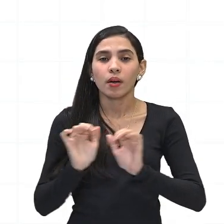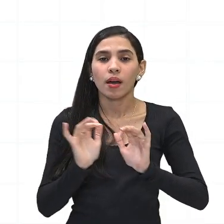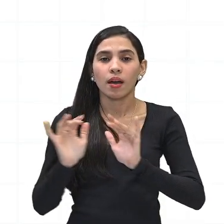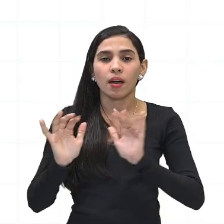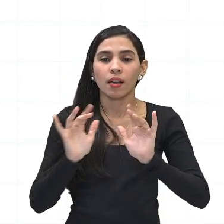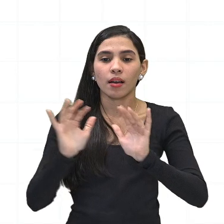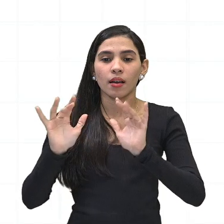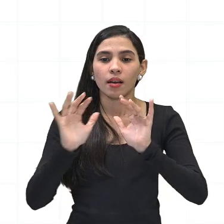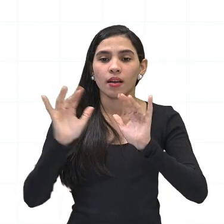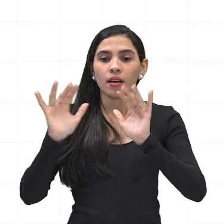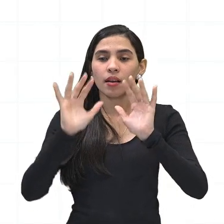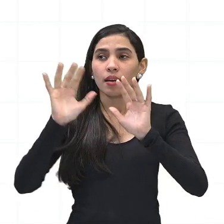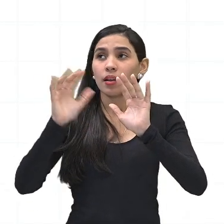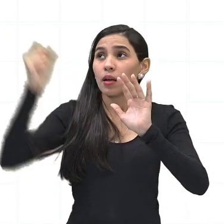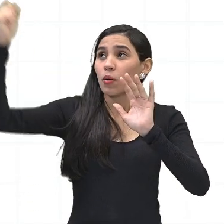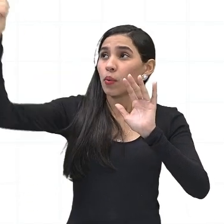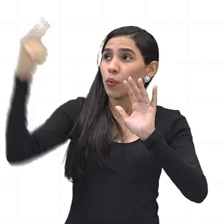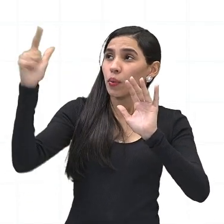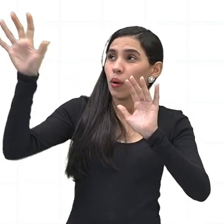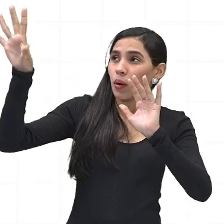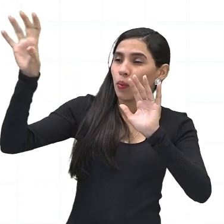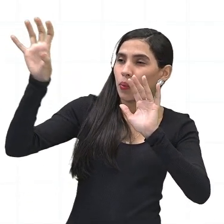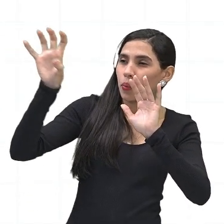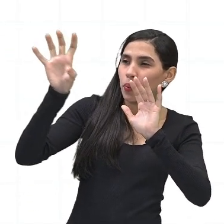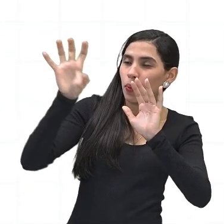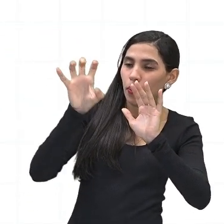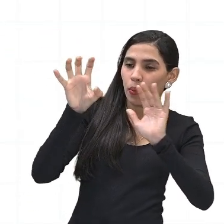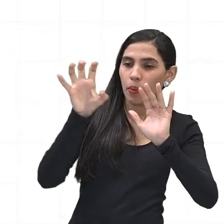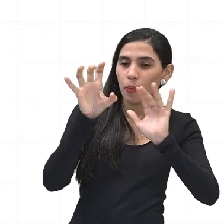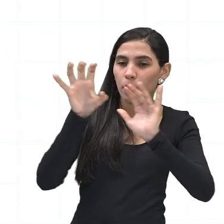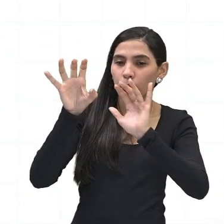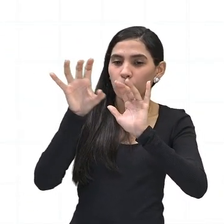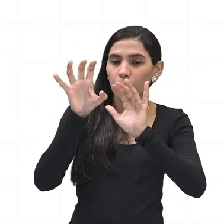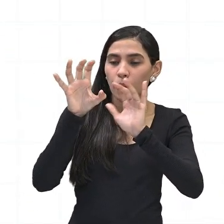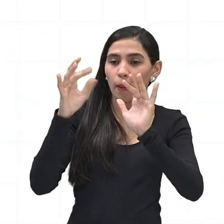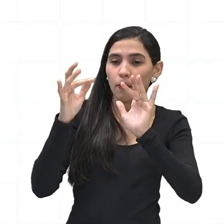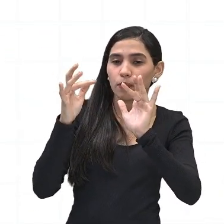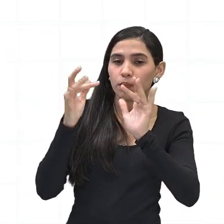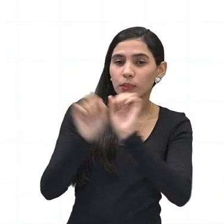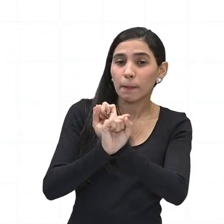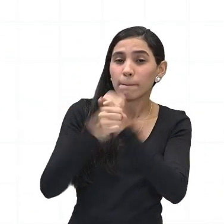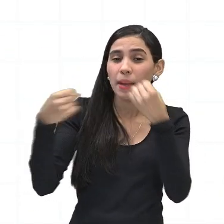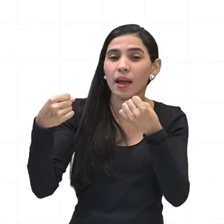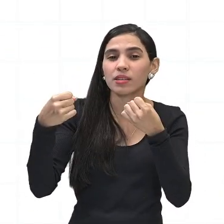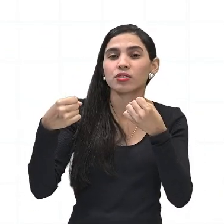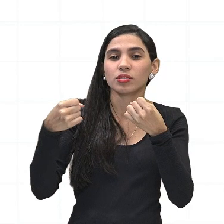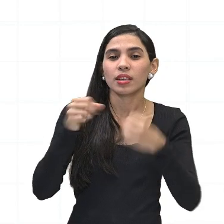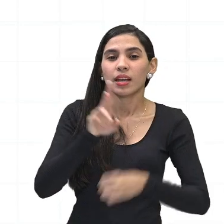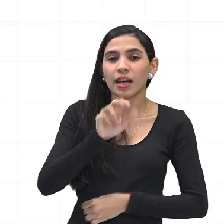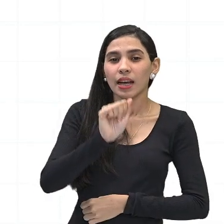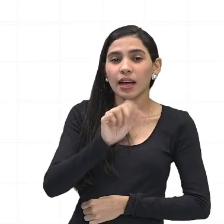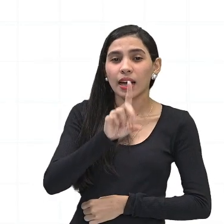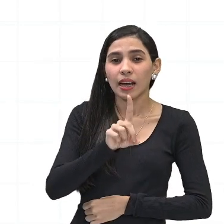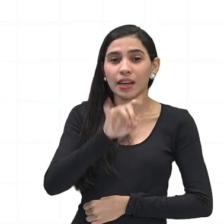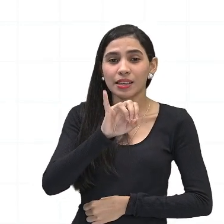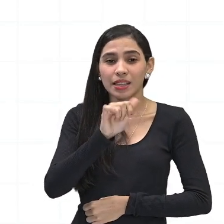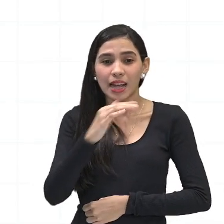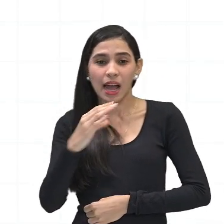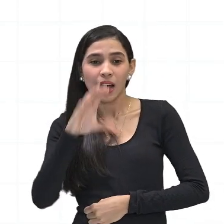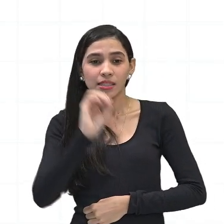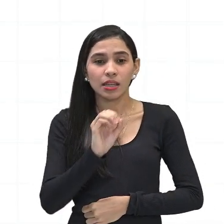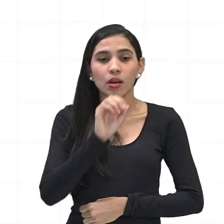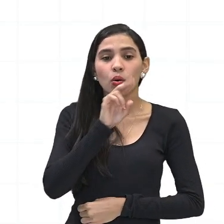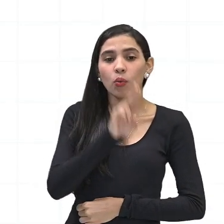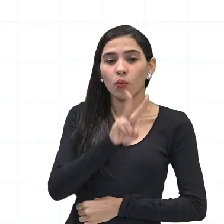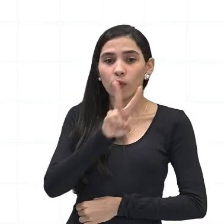filtra a radiação ultravioleta do tipo B. Esses raios UVB são